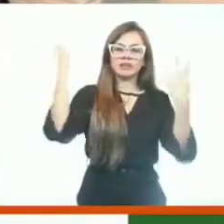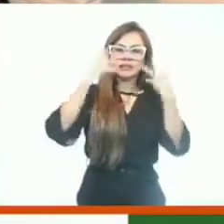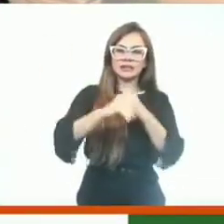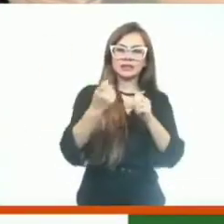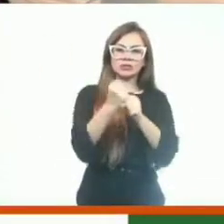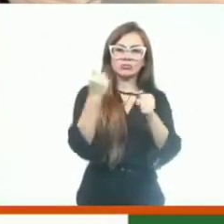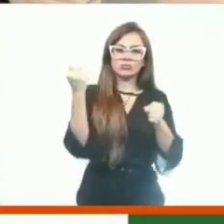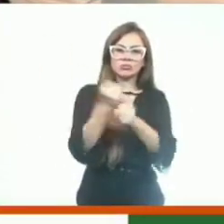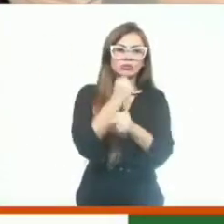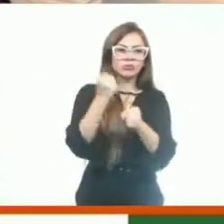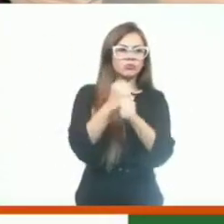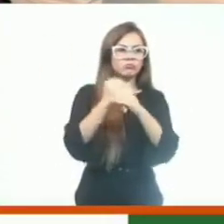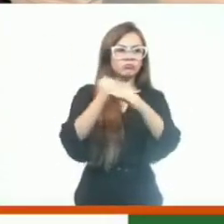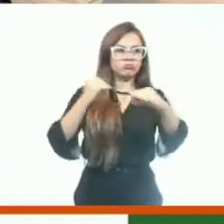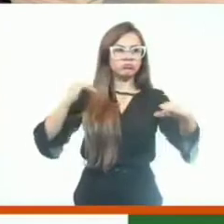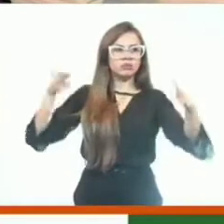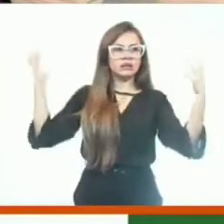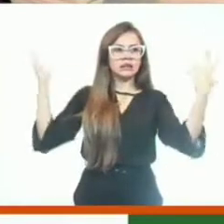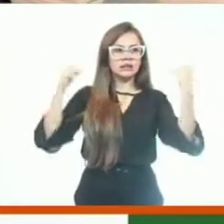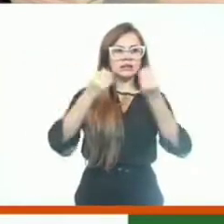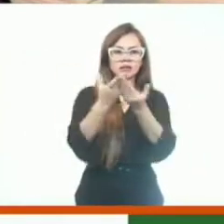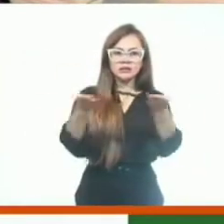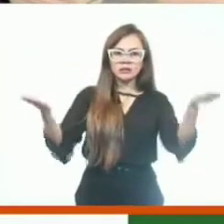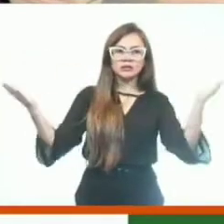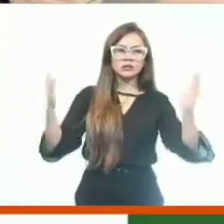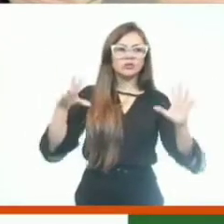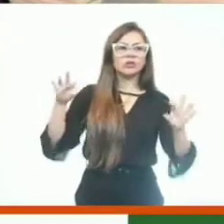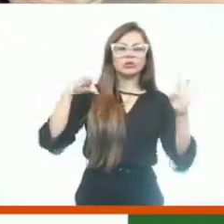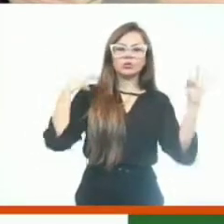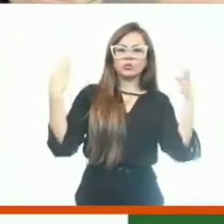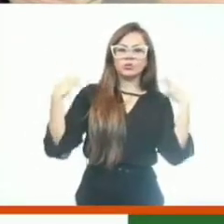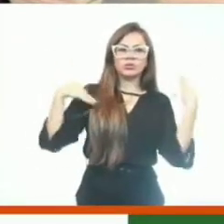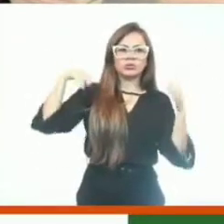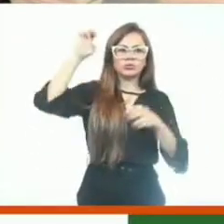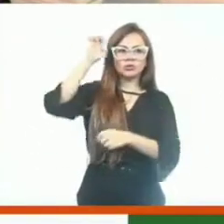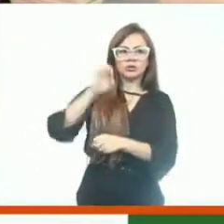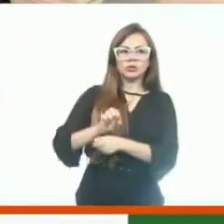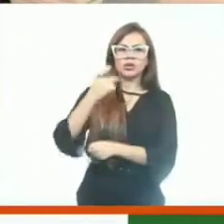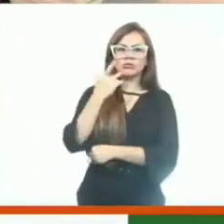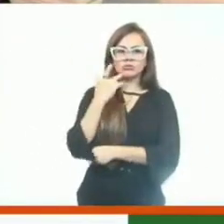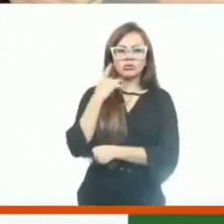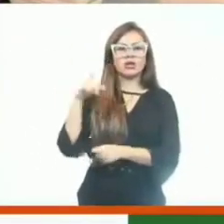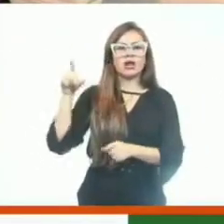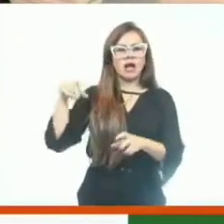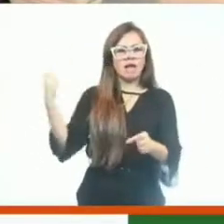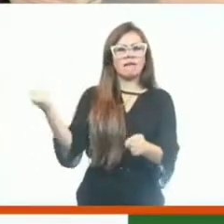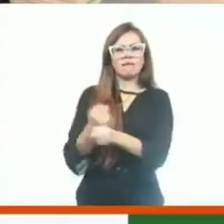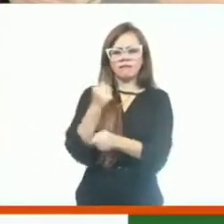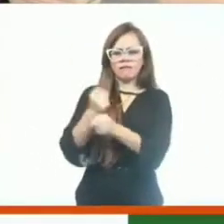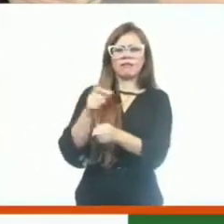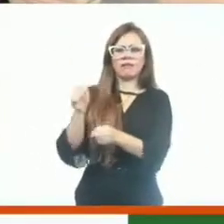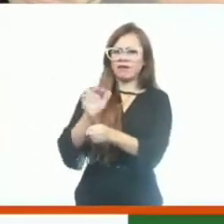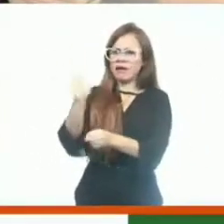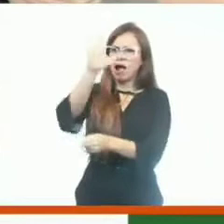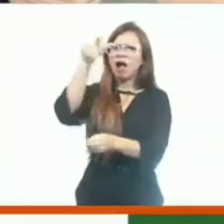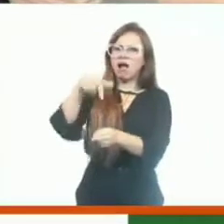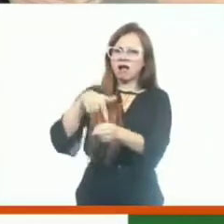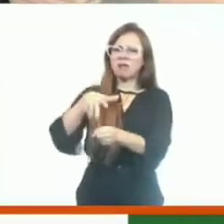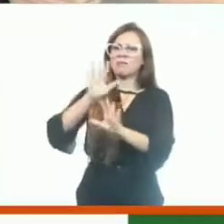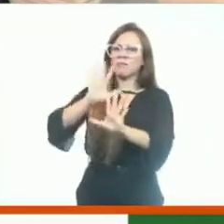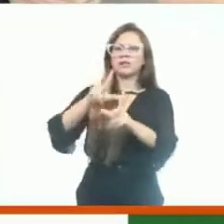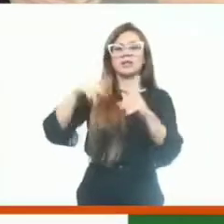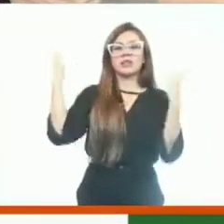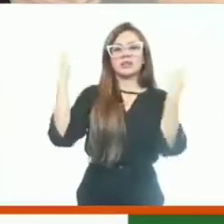complexos turísticos do estado do Ceará, uma obra cara, mas uma obra bonita, que está sendo entregue à